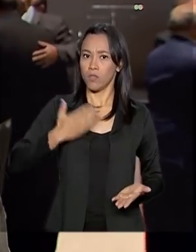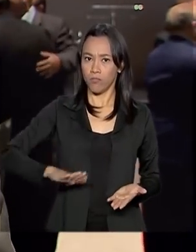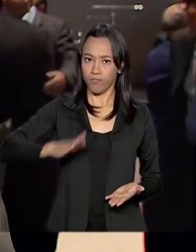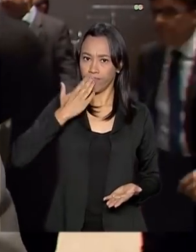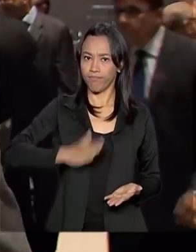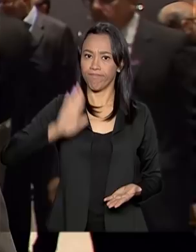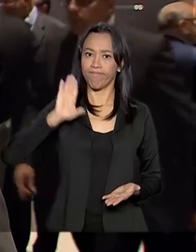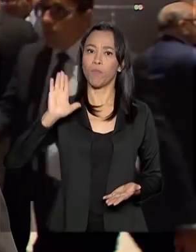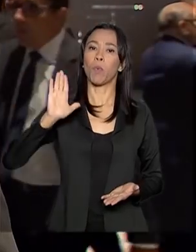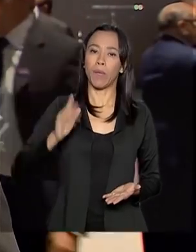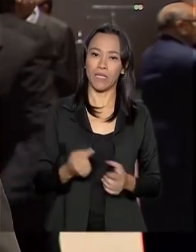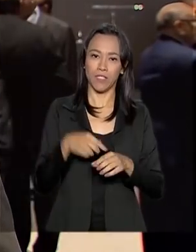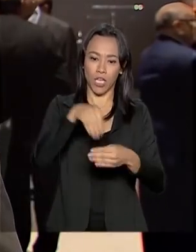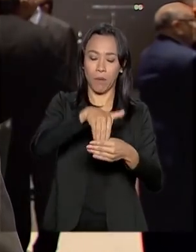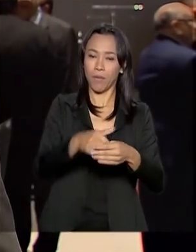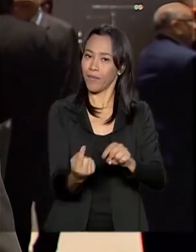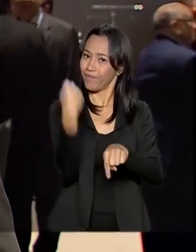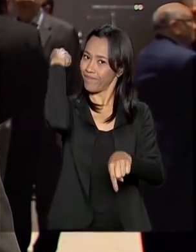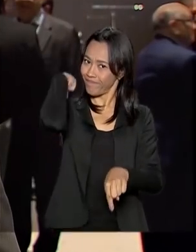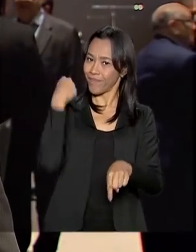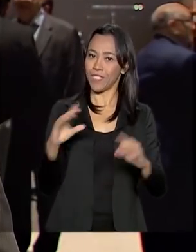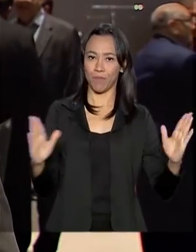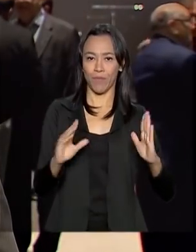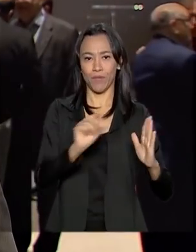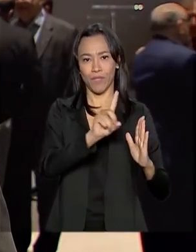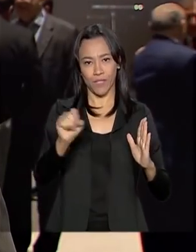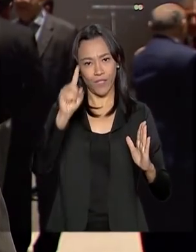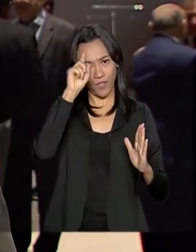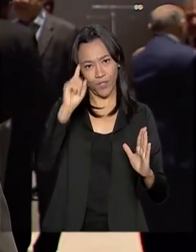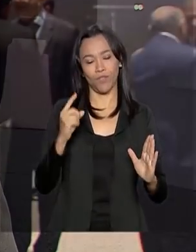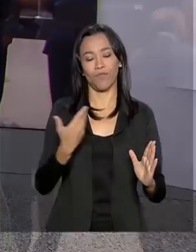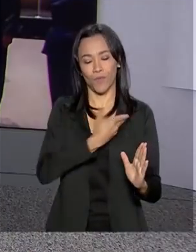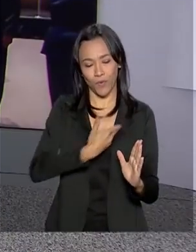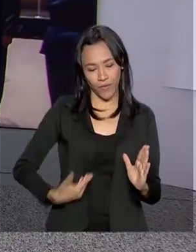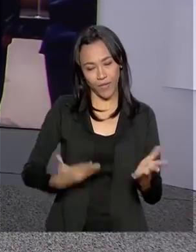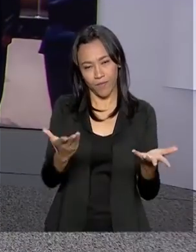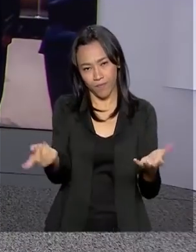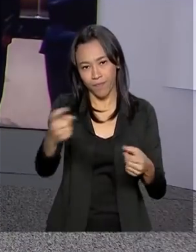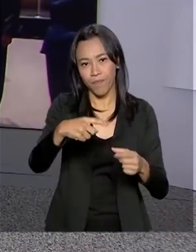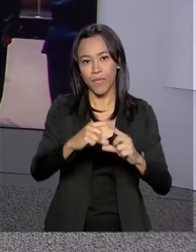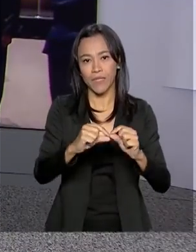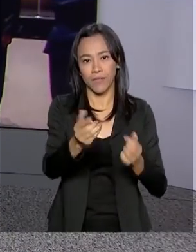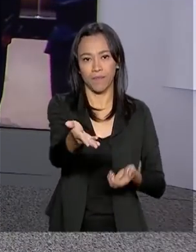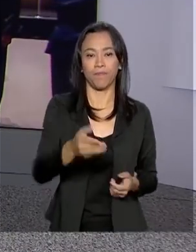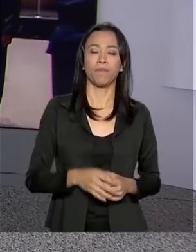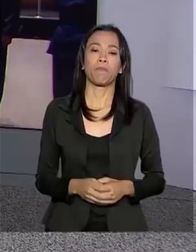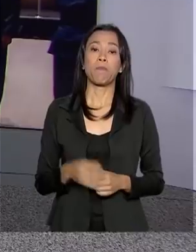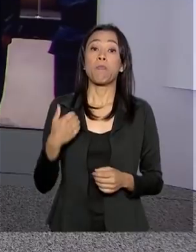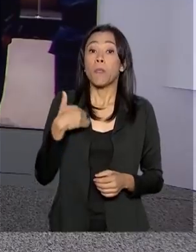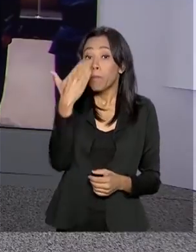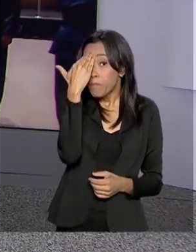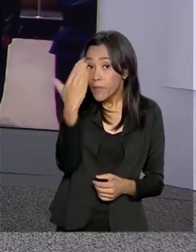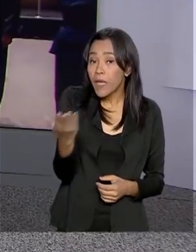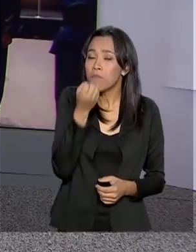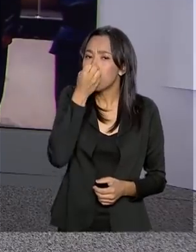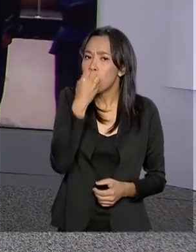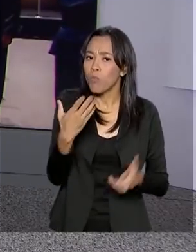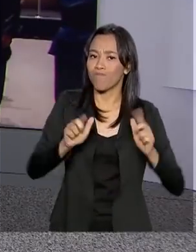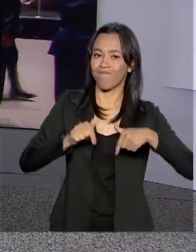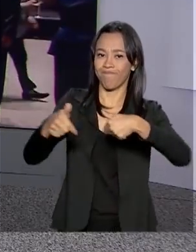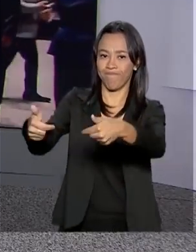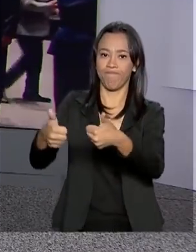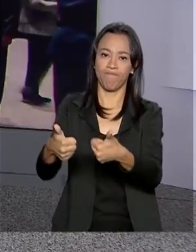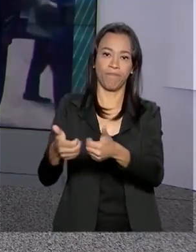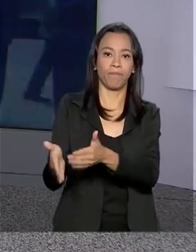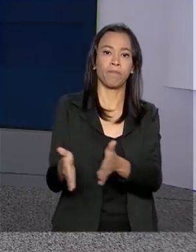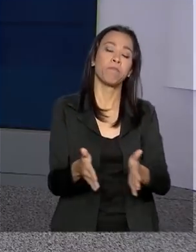está cumprindo nesses primeiros 100 dias de governo. Voltamos à Brasília, Mara. Obrigada, Maurício. Bom trabalho para você aí.